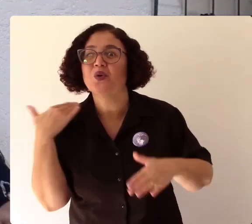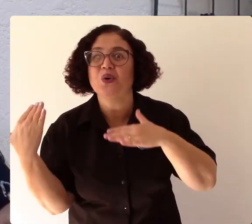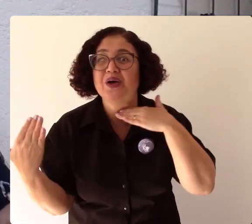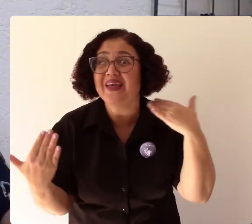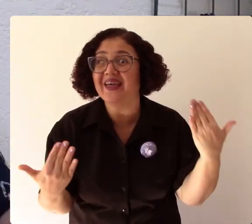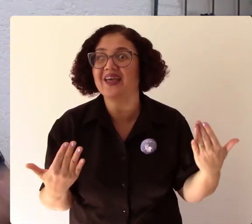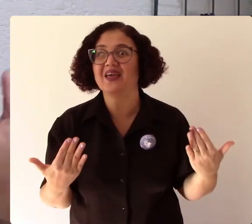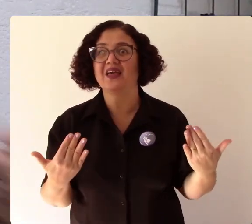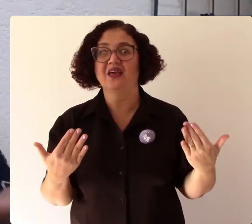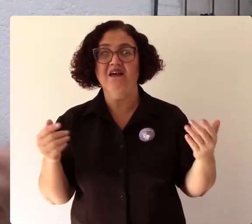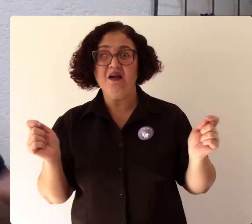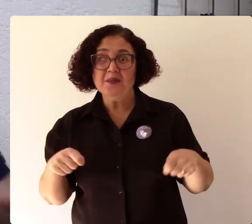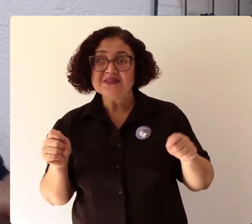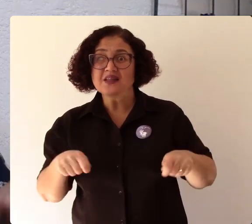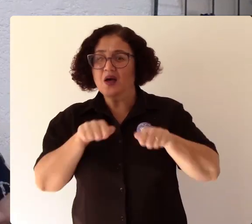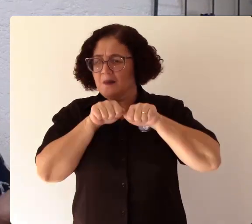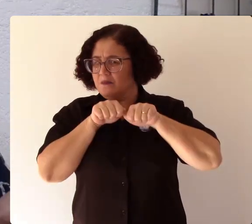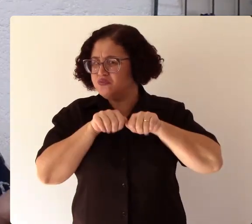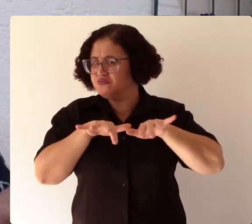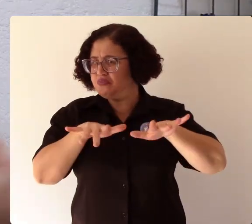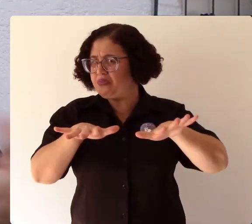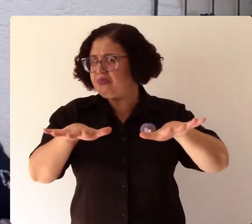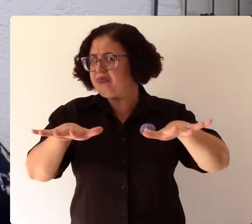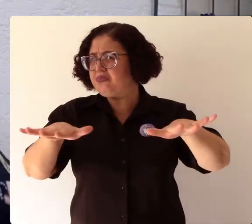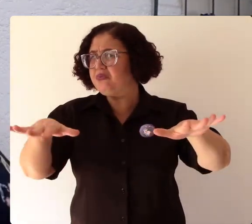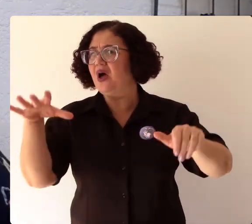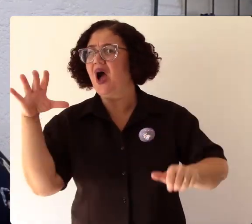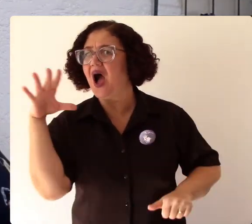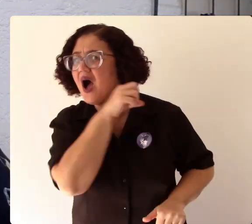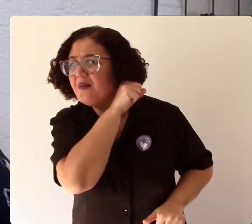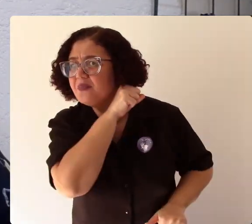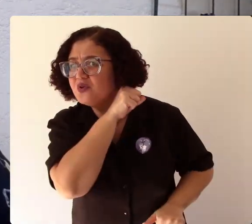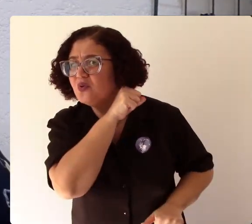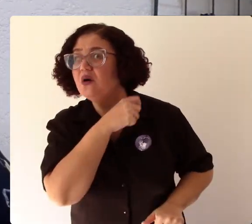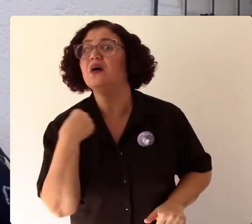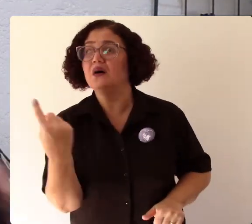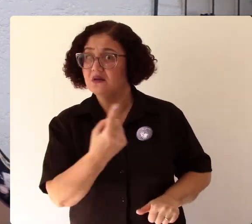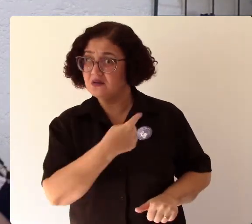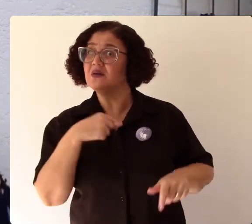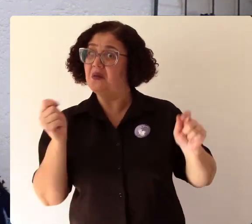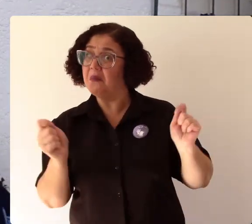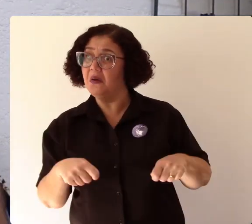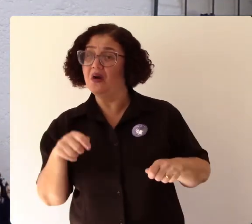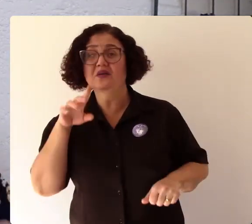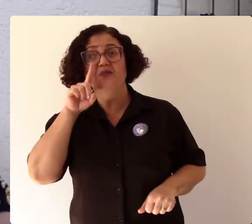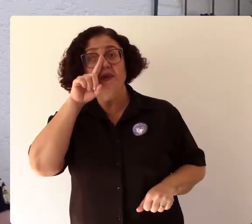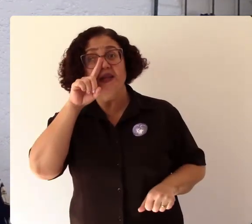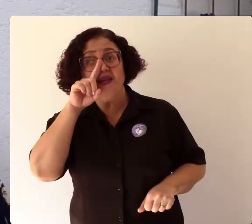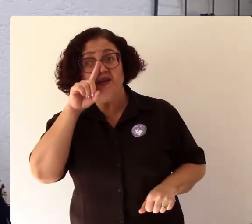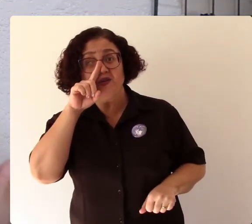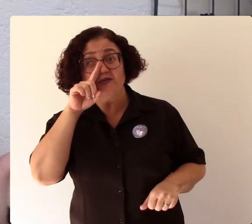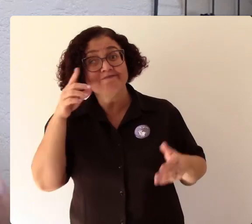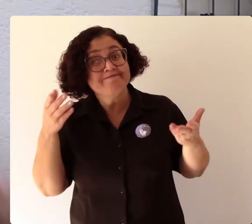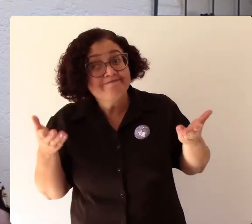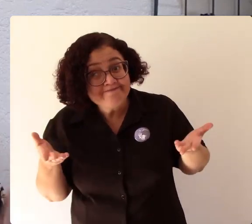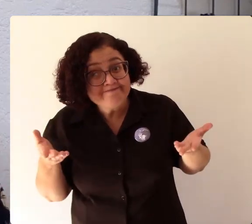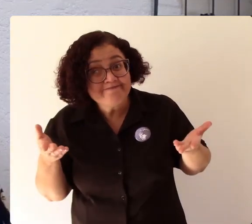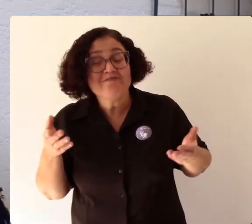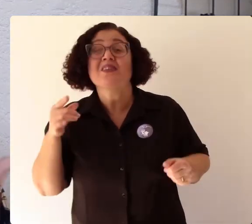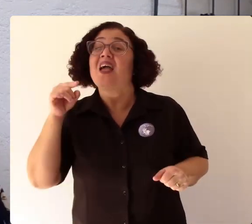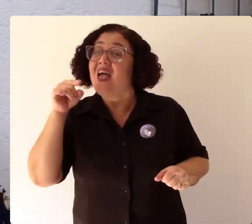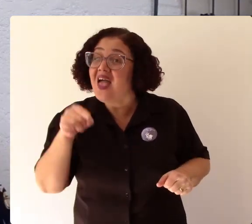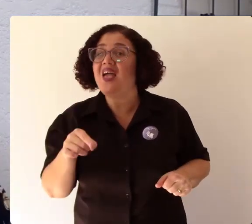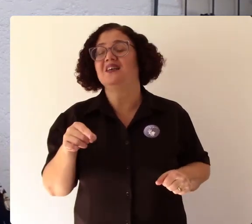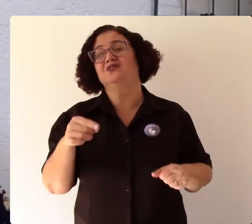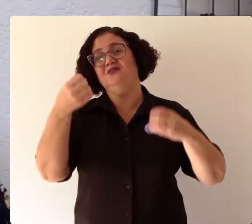uma capacidade de transmissão alta e que pode nos colocar em risco então é exatamente nesses lugares